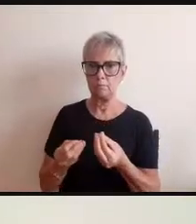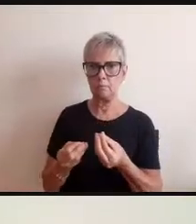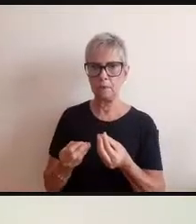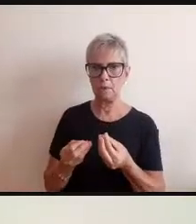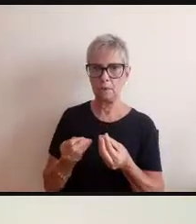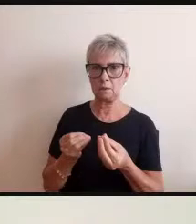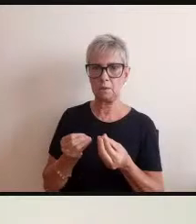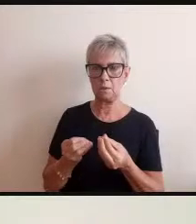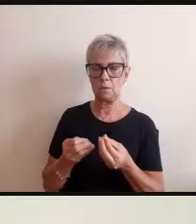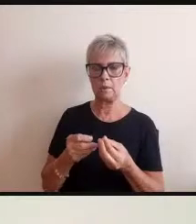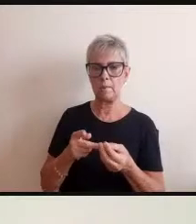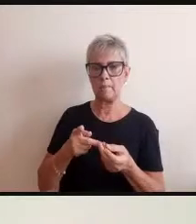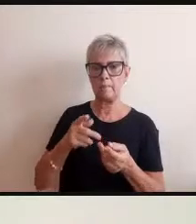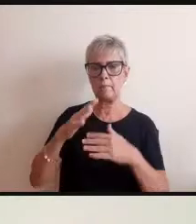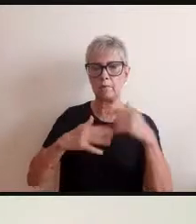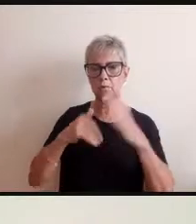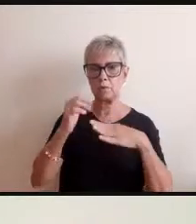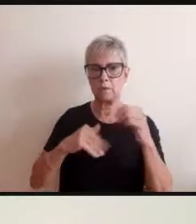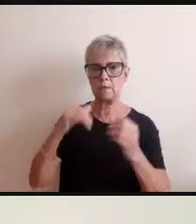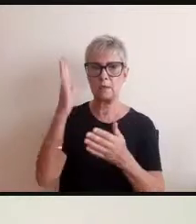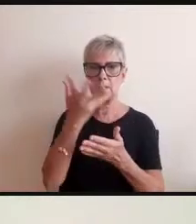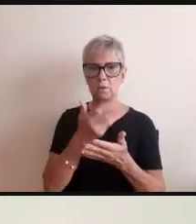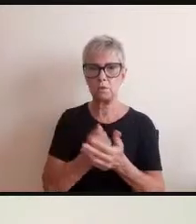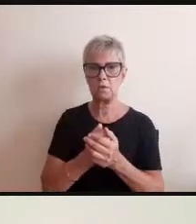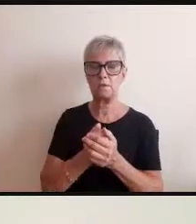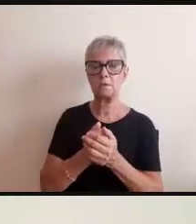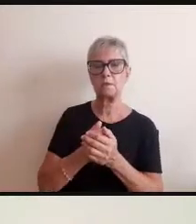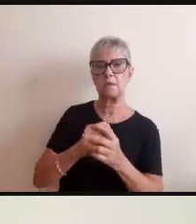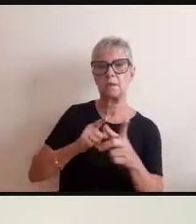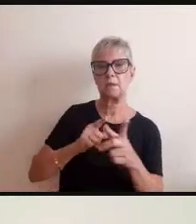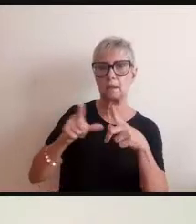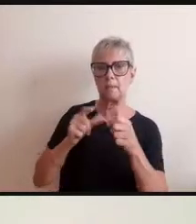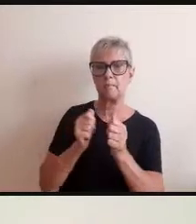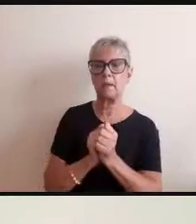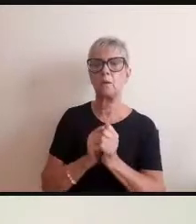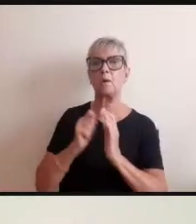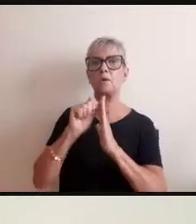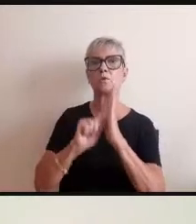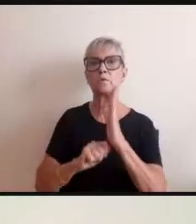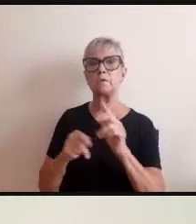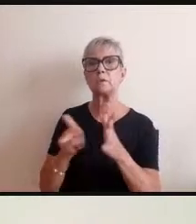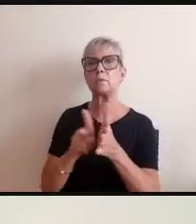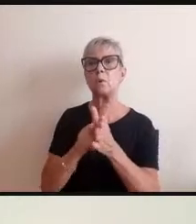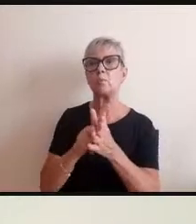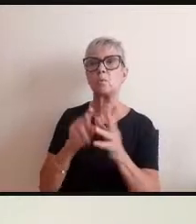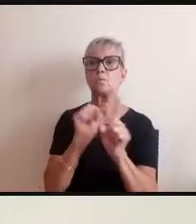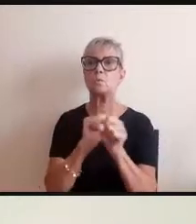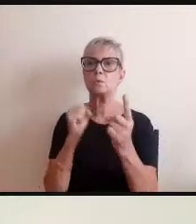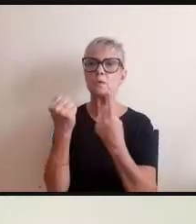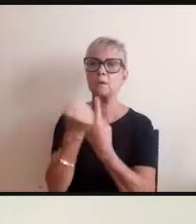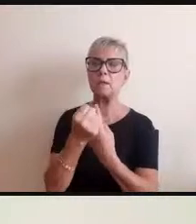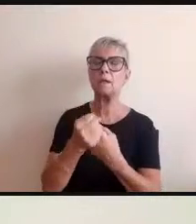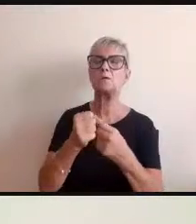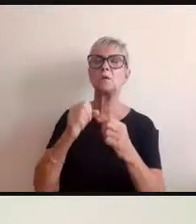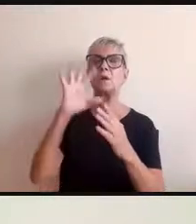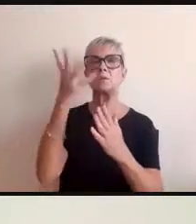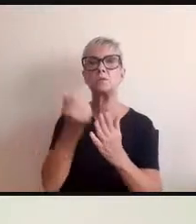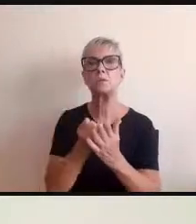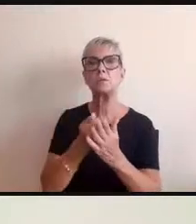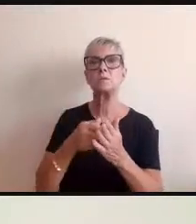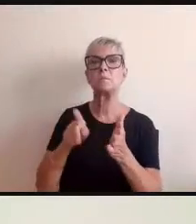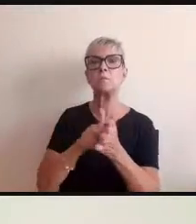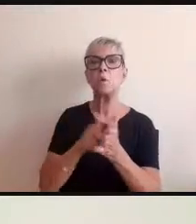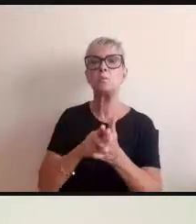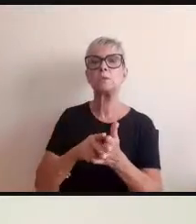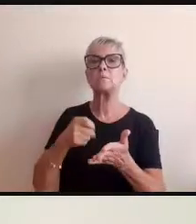trabalham com arte ativista e que trabalham com comunidades artistas resistentes e insistentes